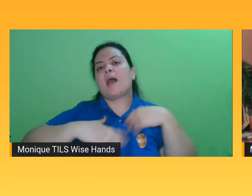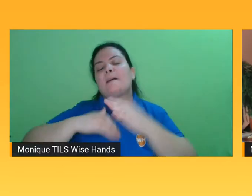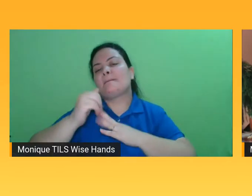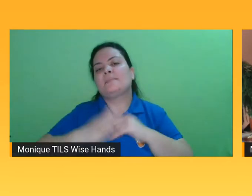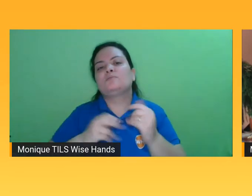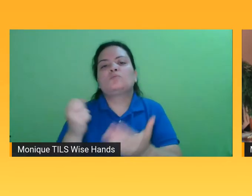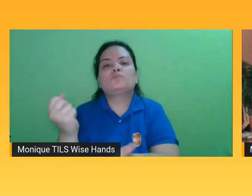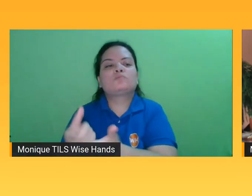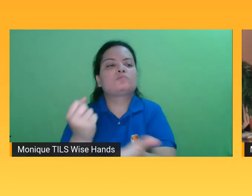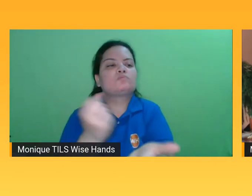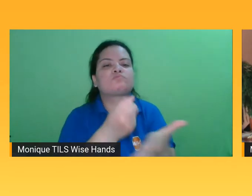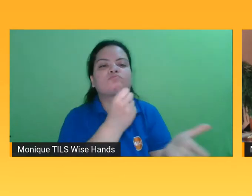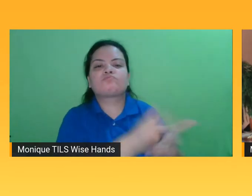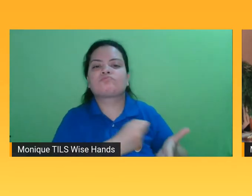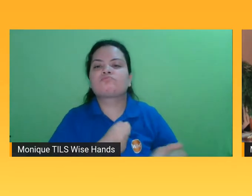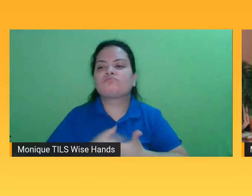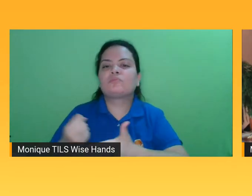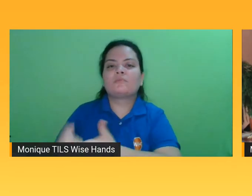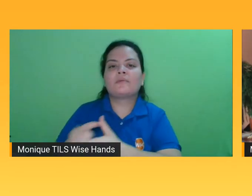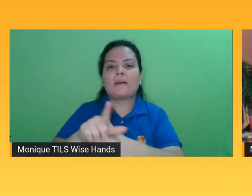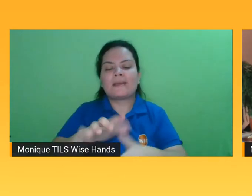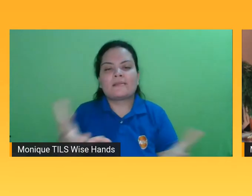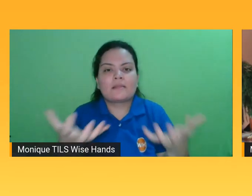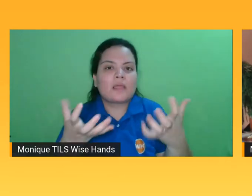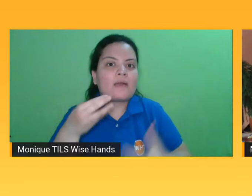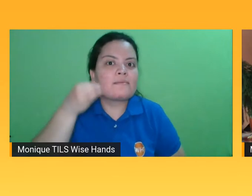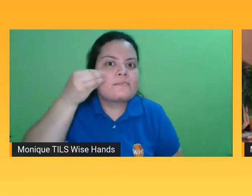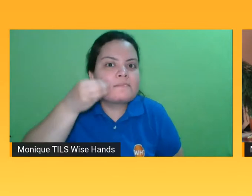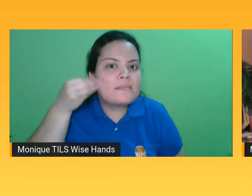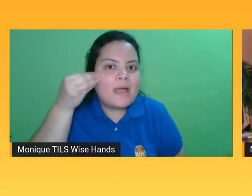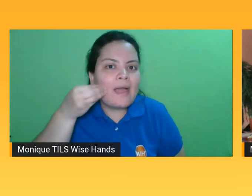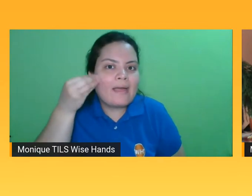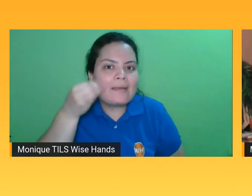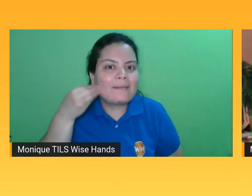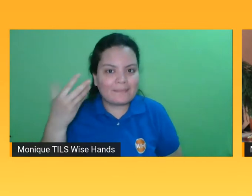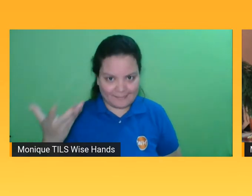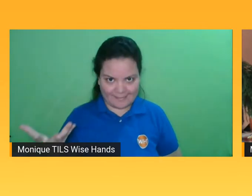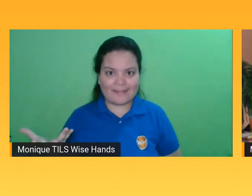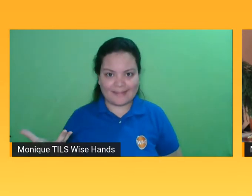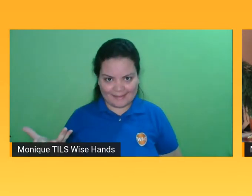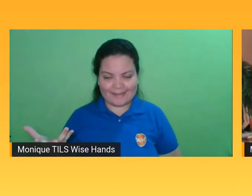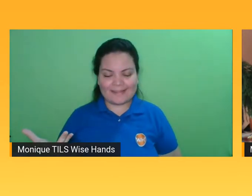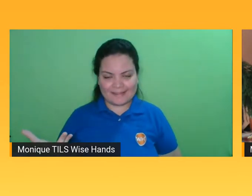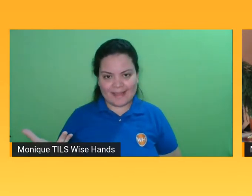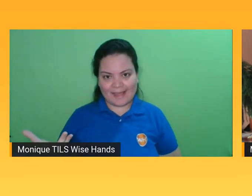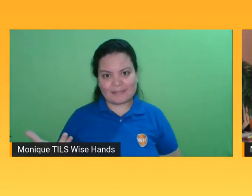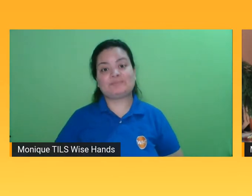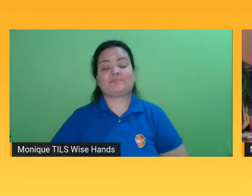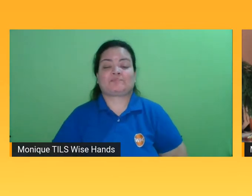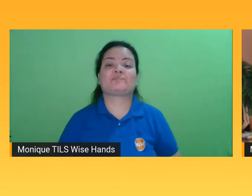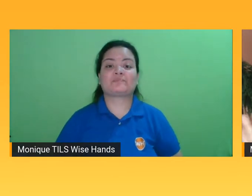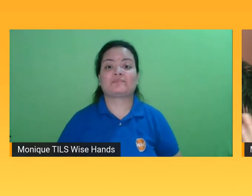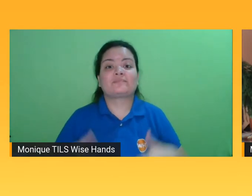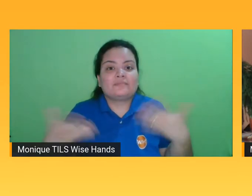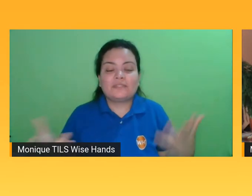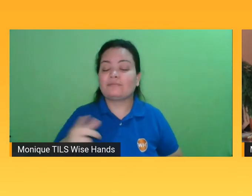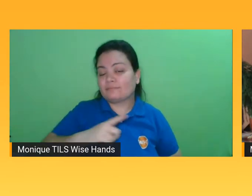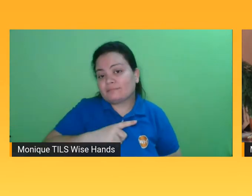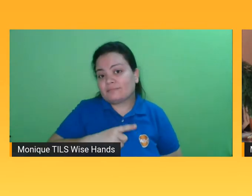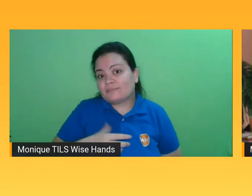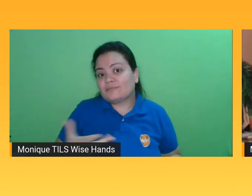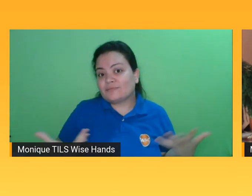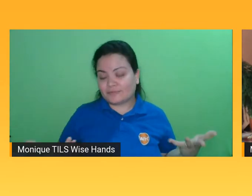do experimento. Eu acho que isso vem muito da influência de Netflix e outras plataformas de streaming. Então, eles têm uma assinatura de